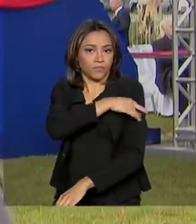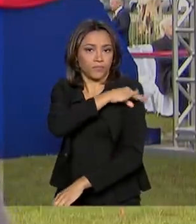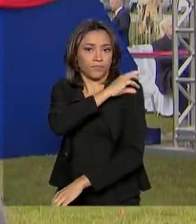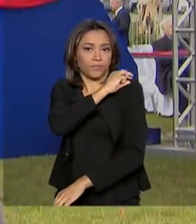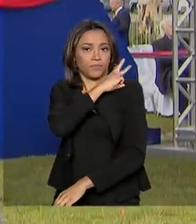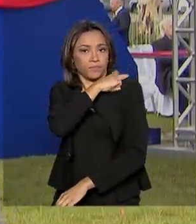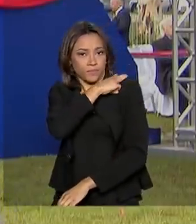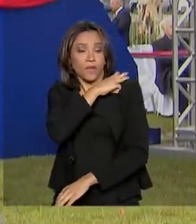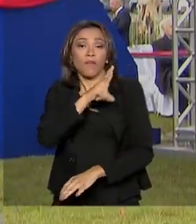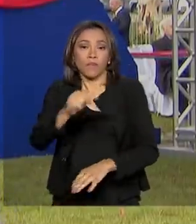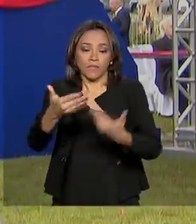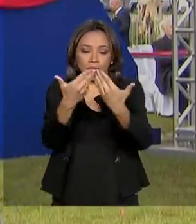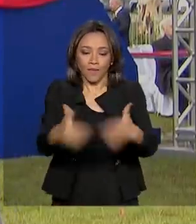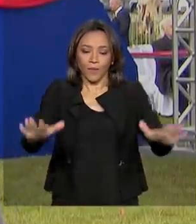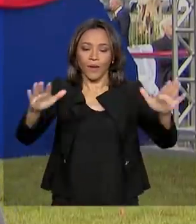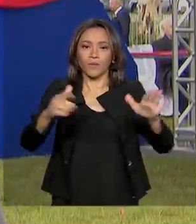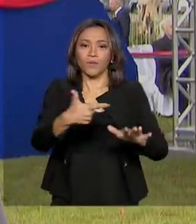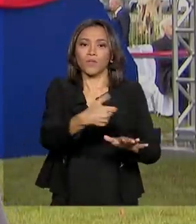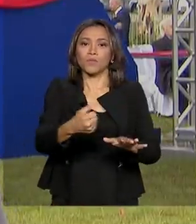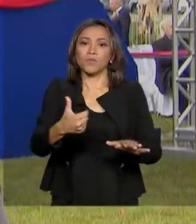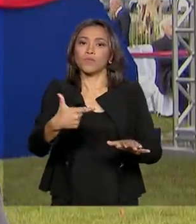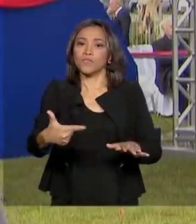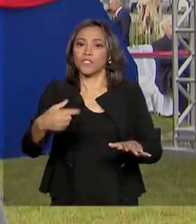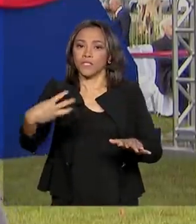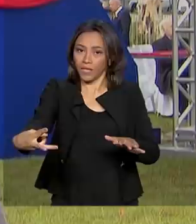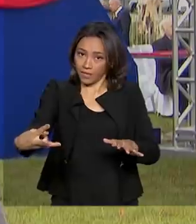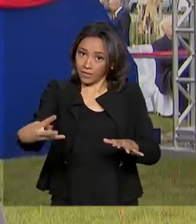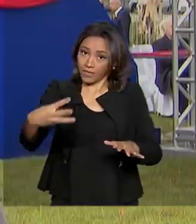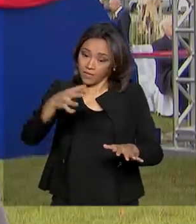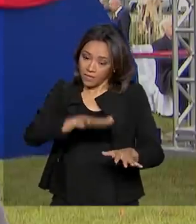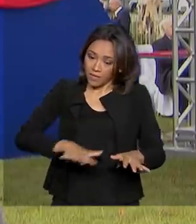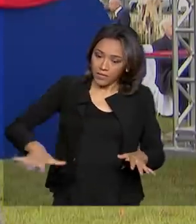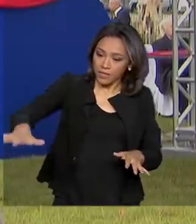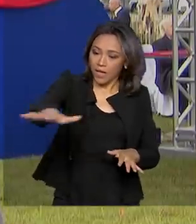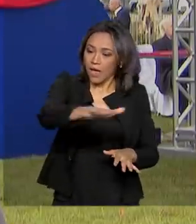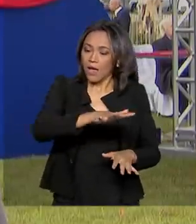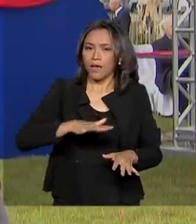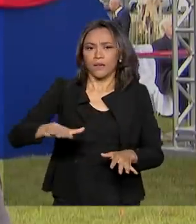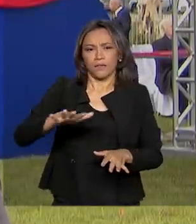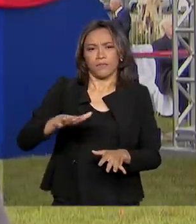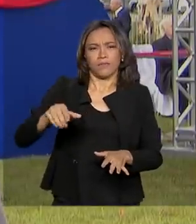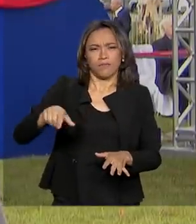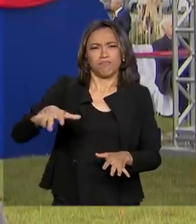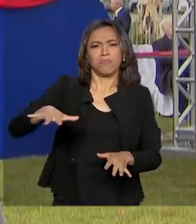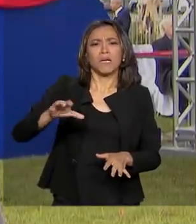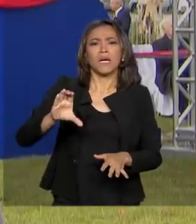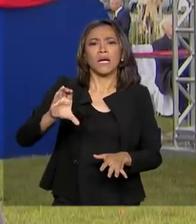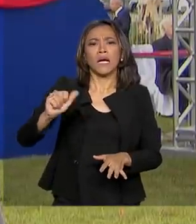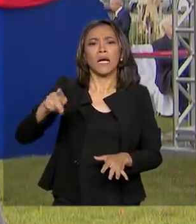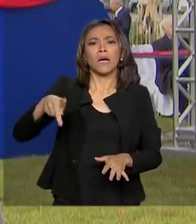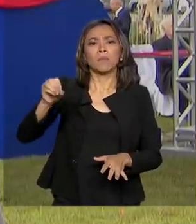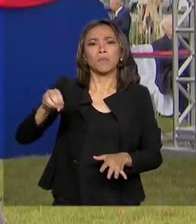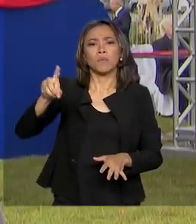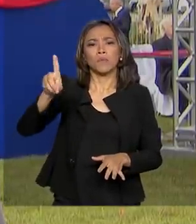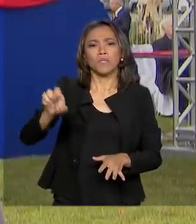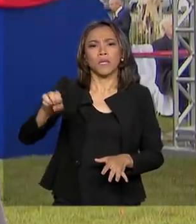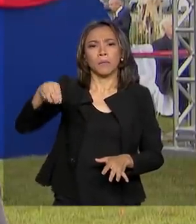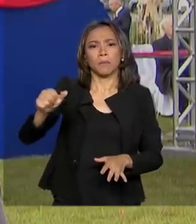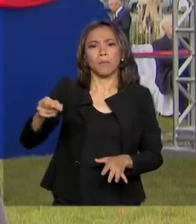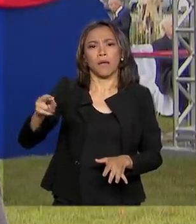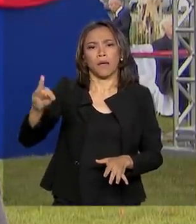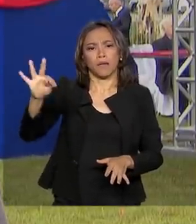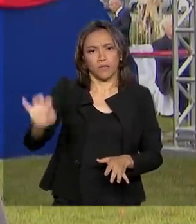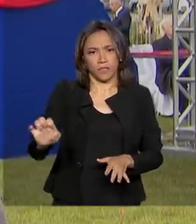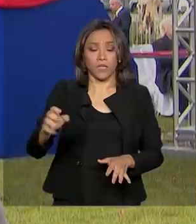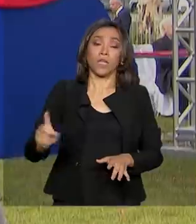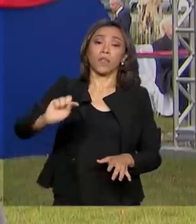2023 e vai funcionar na área do Campo de Marte, no bairro de Santana. Após o evento, o presidente Bolsonaro almoça